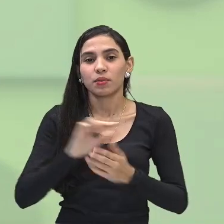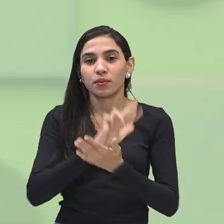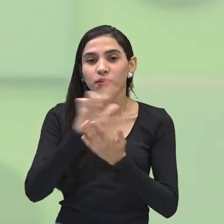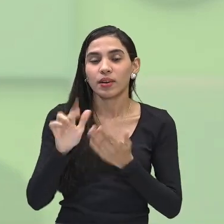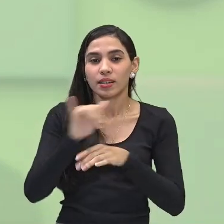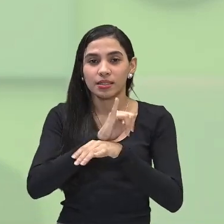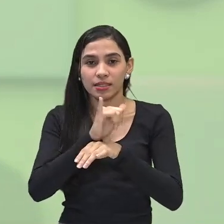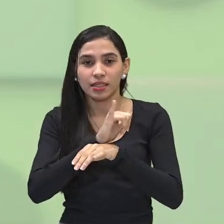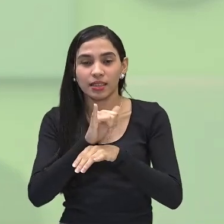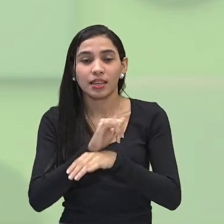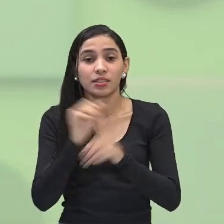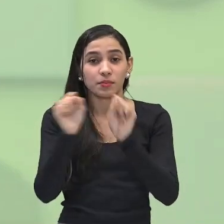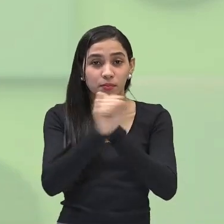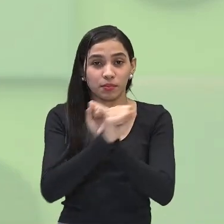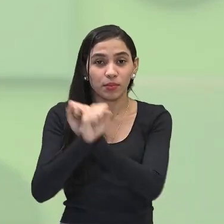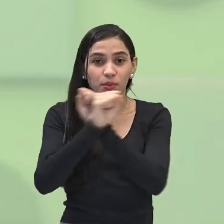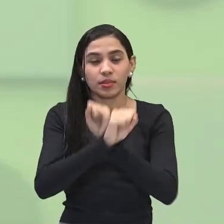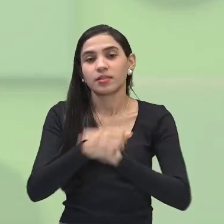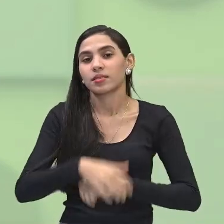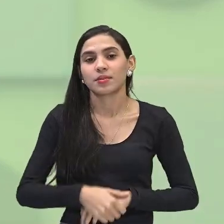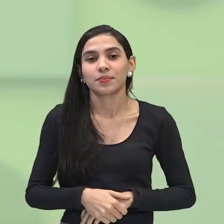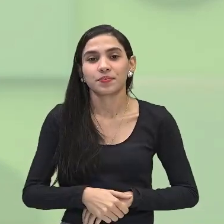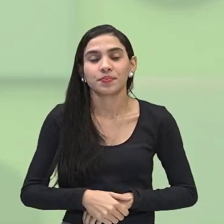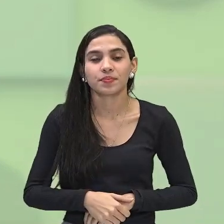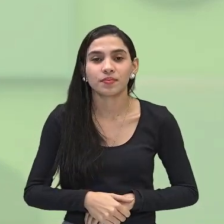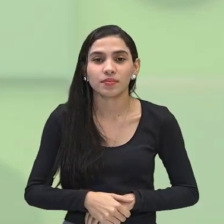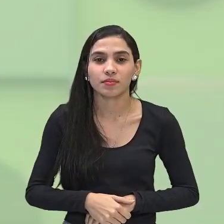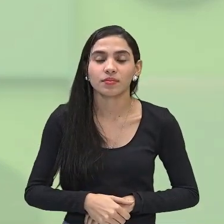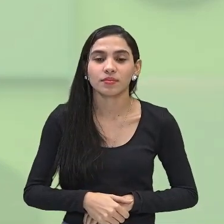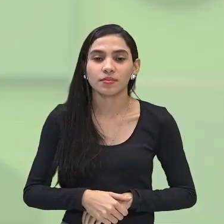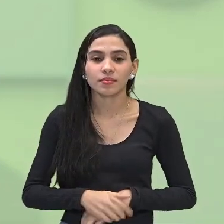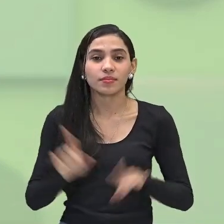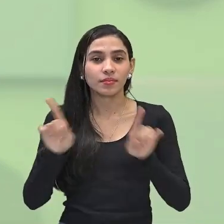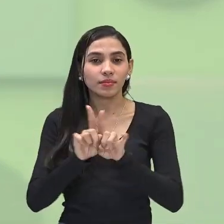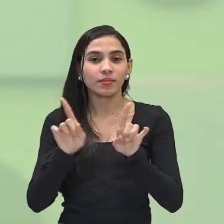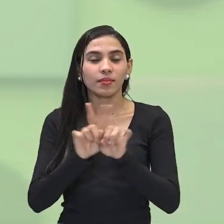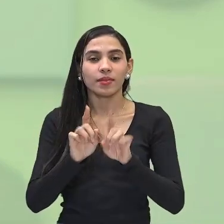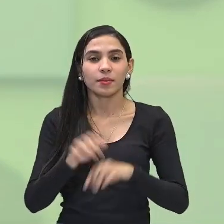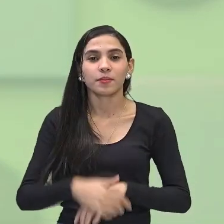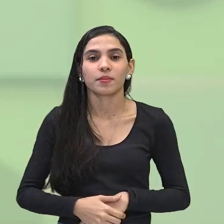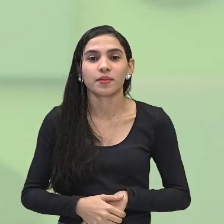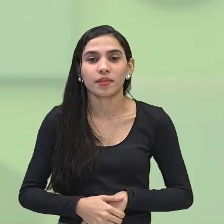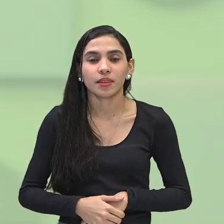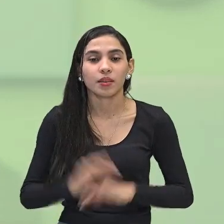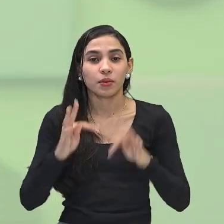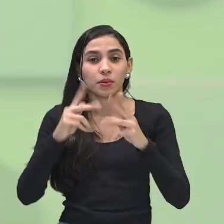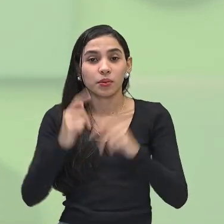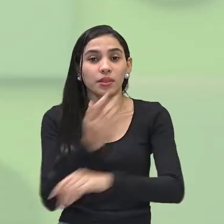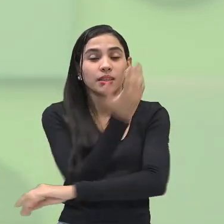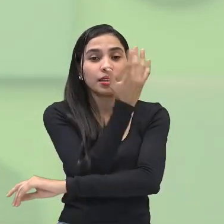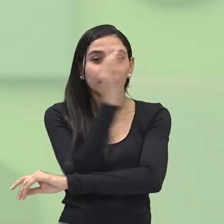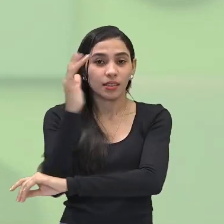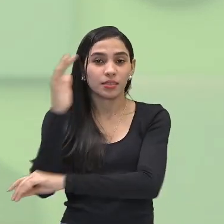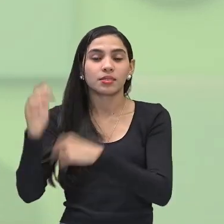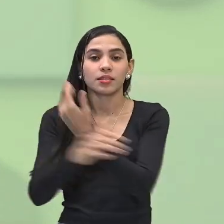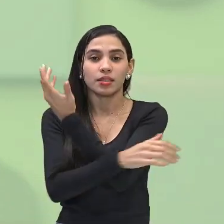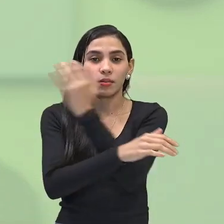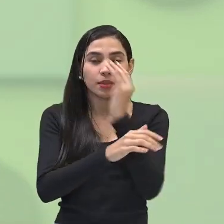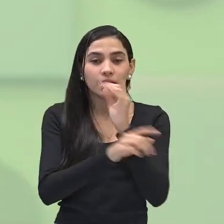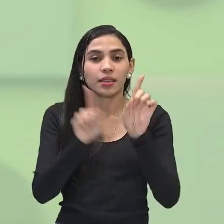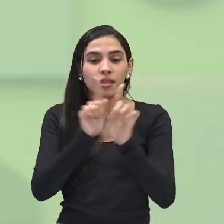de proteção e também todas as plantas, todos os